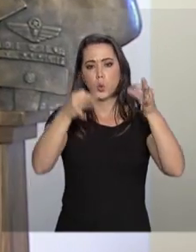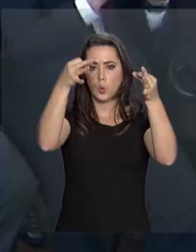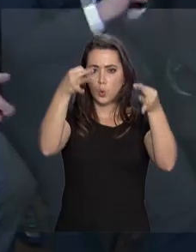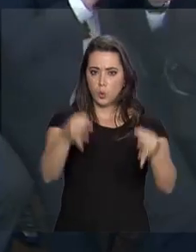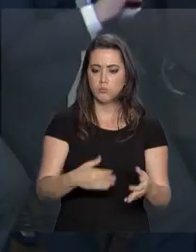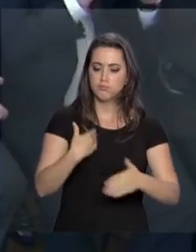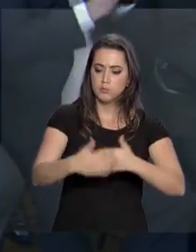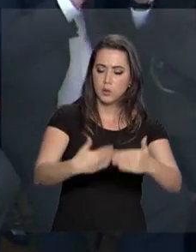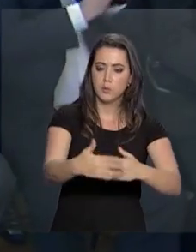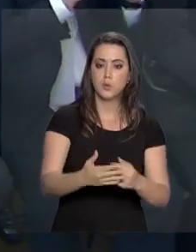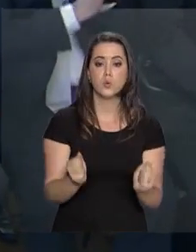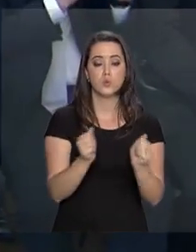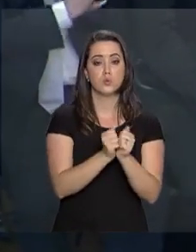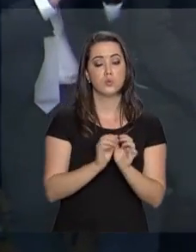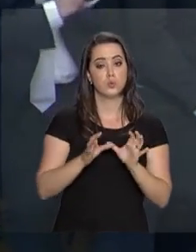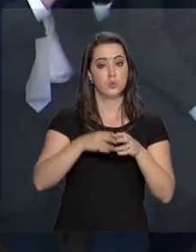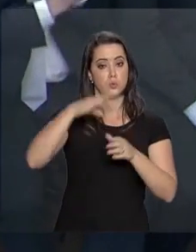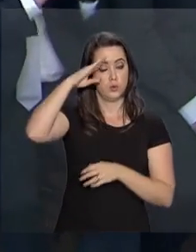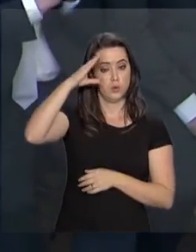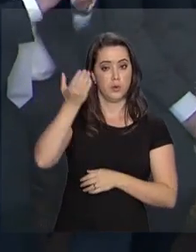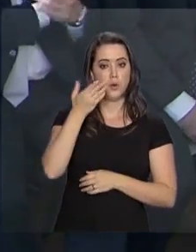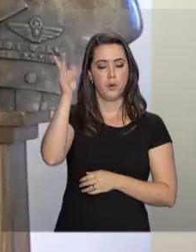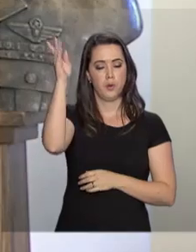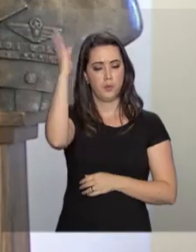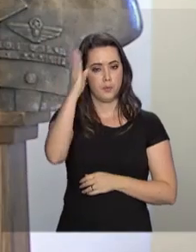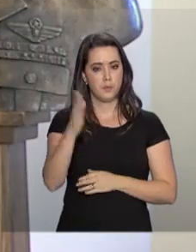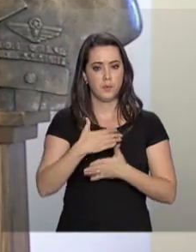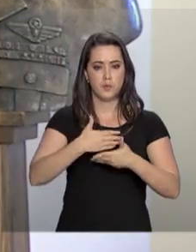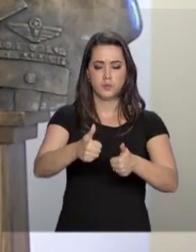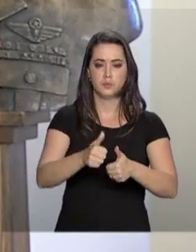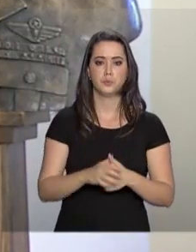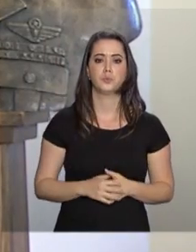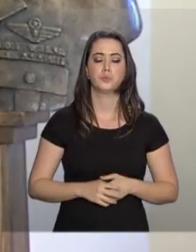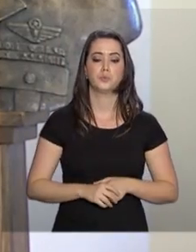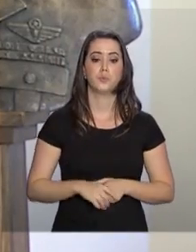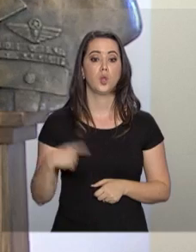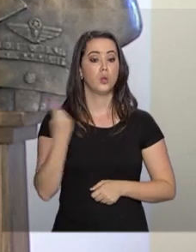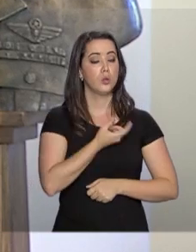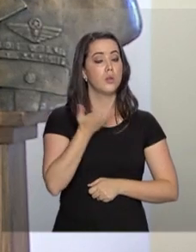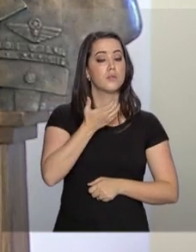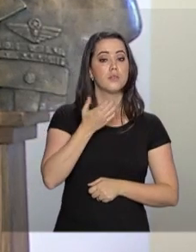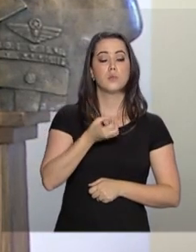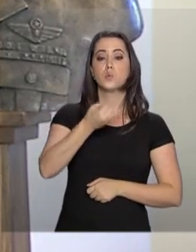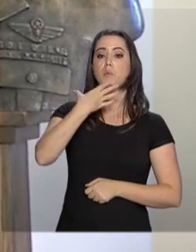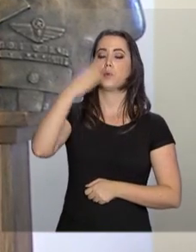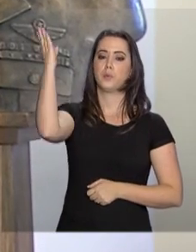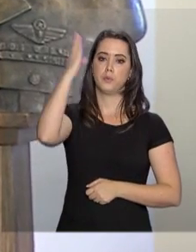militares, espera tornar o Brasil um país melhor. Nós queremos o bem para o Brasil.